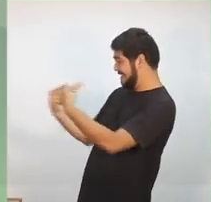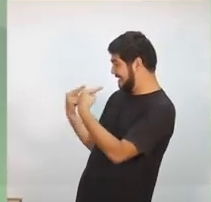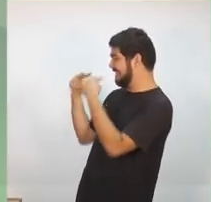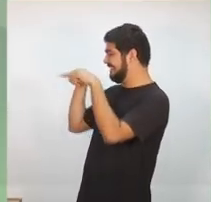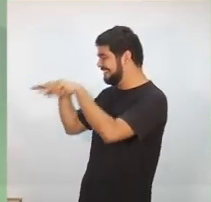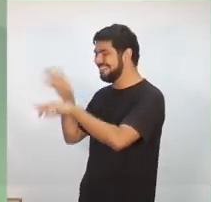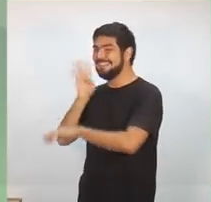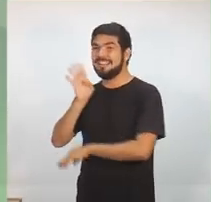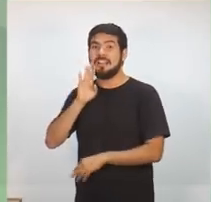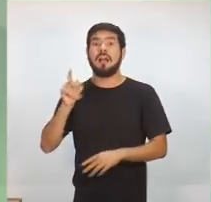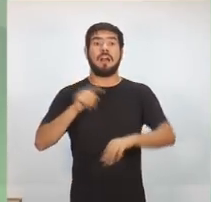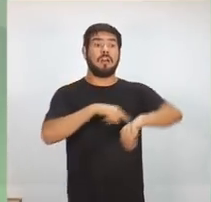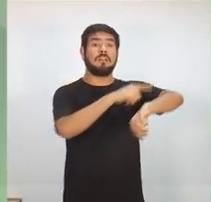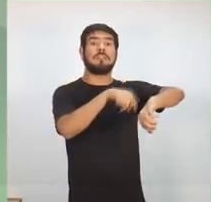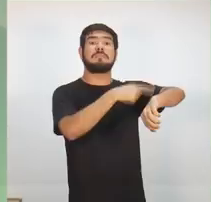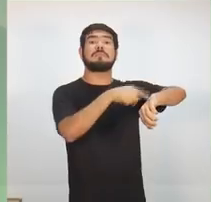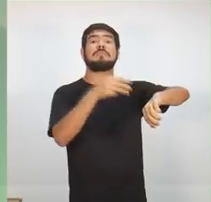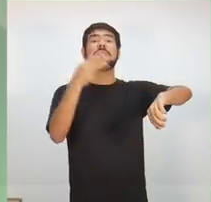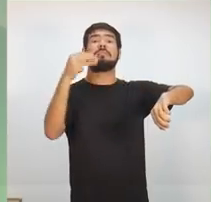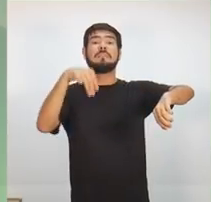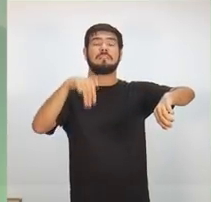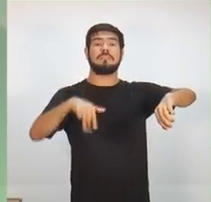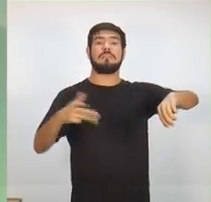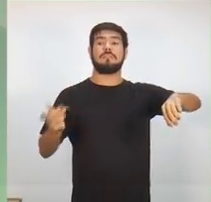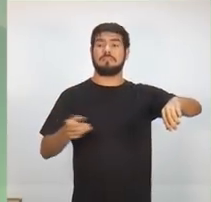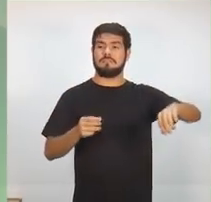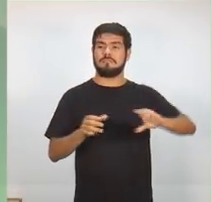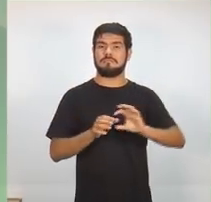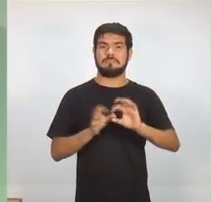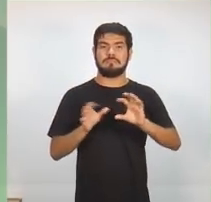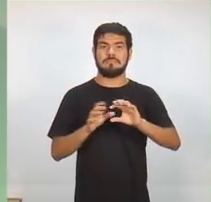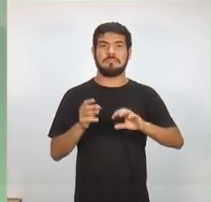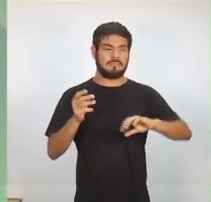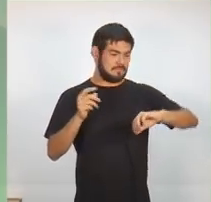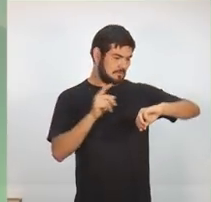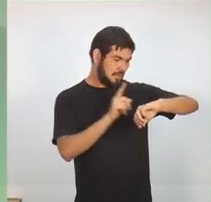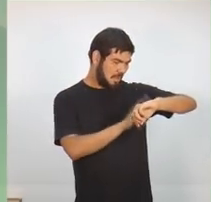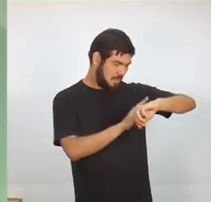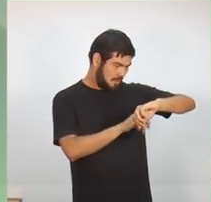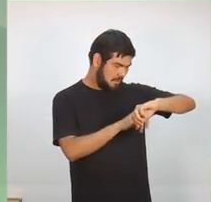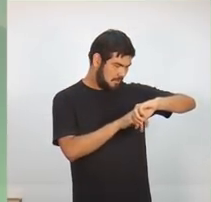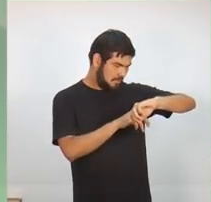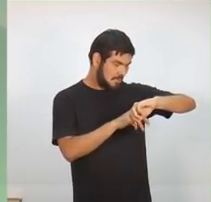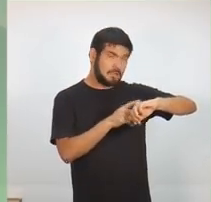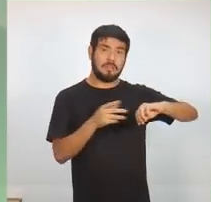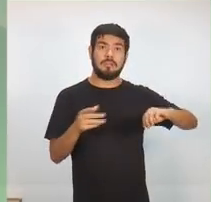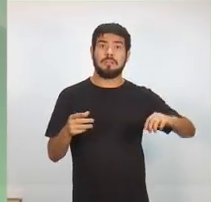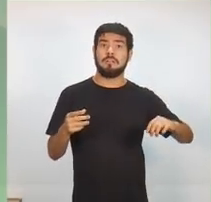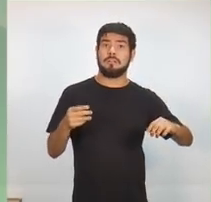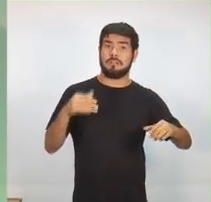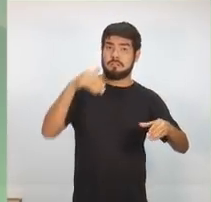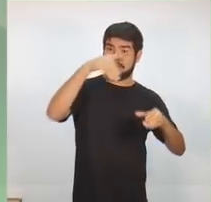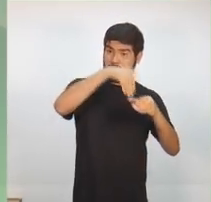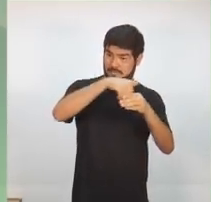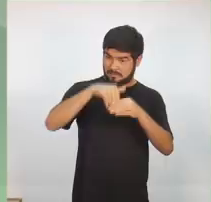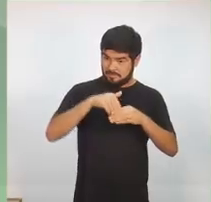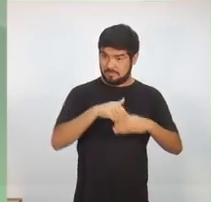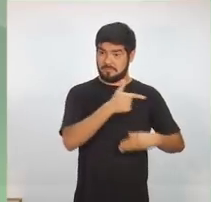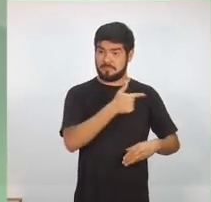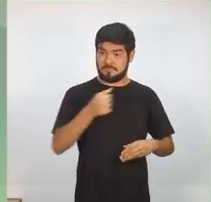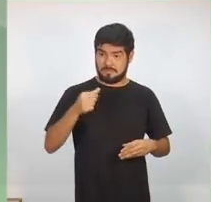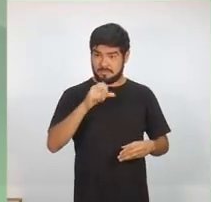Você que está aí do outro lado acompanhando o nosso programa da comunidade, coloca o cronômetro na tela. São três horas. Nosso debate, eleições 2018,